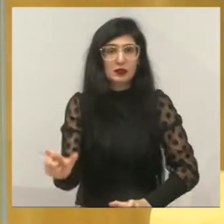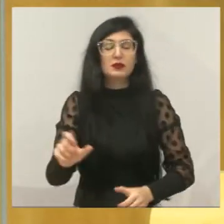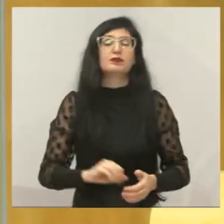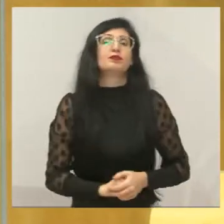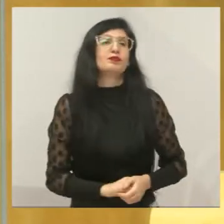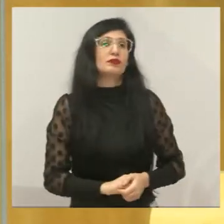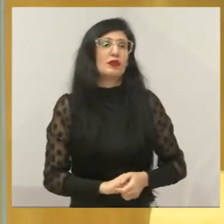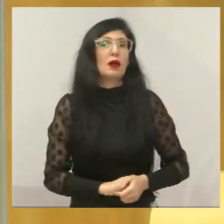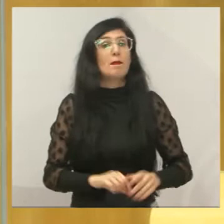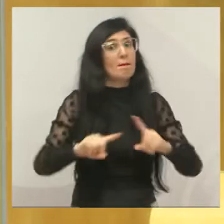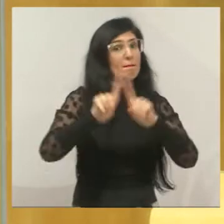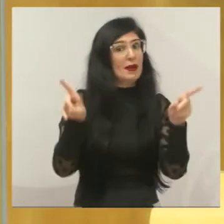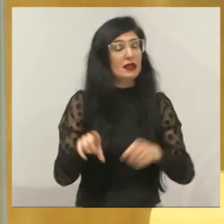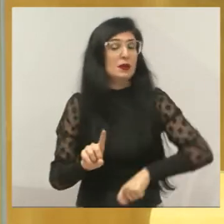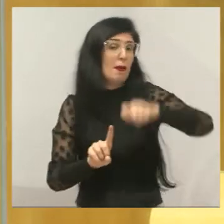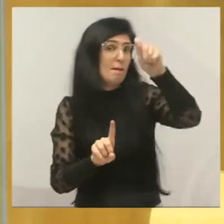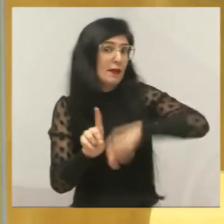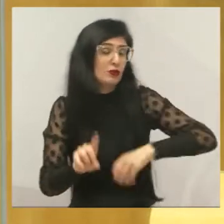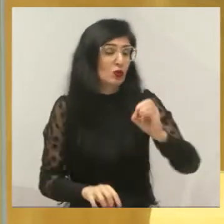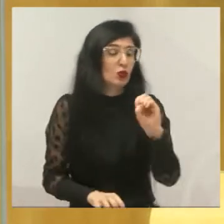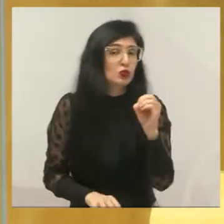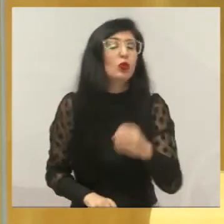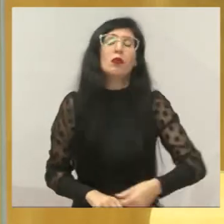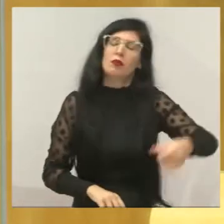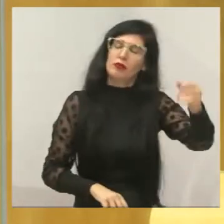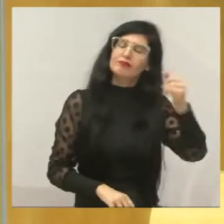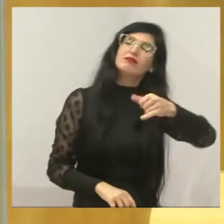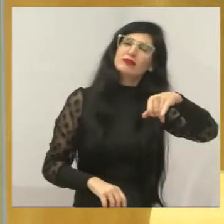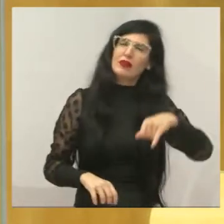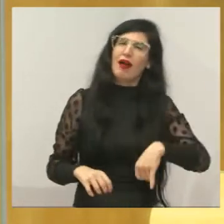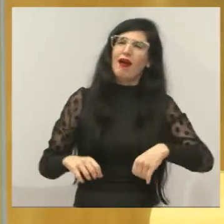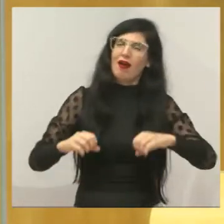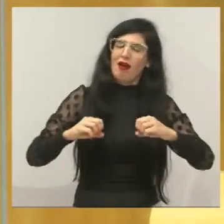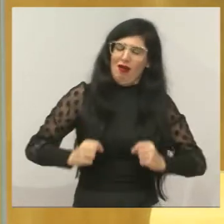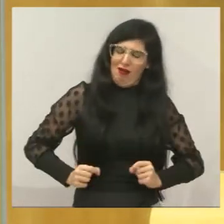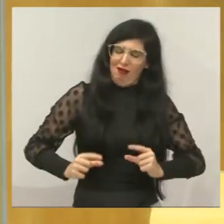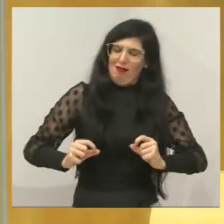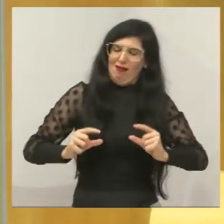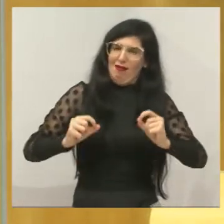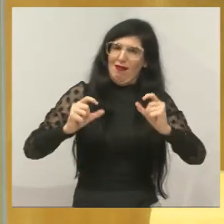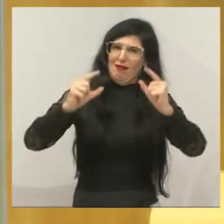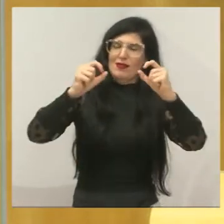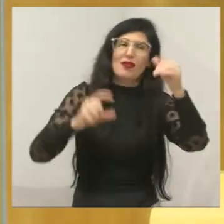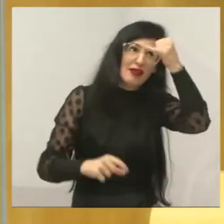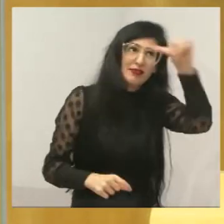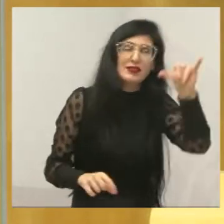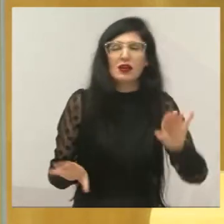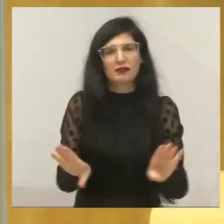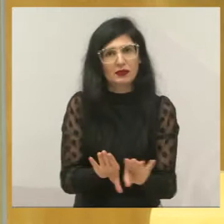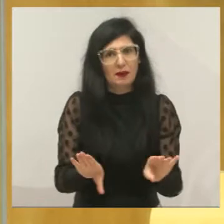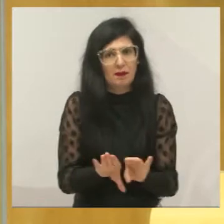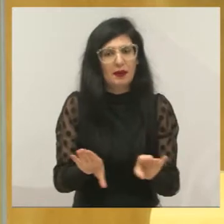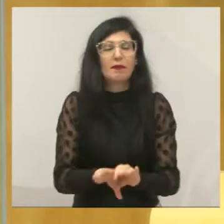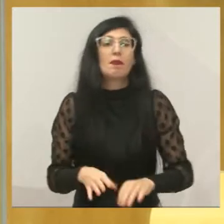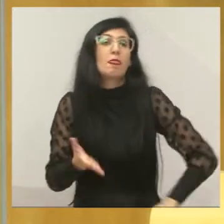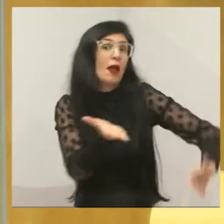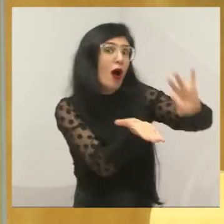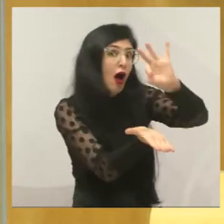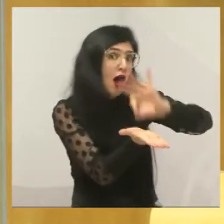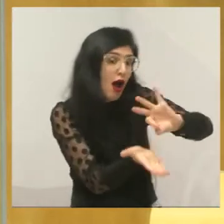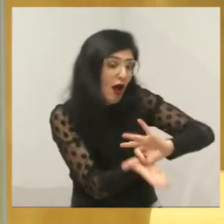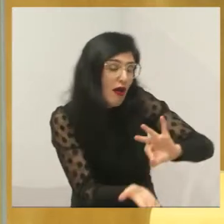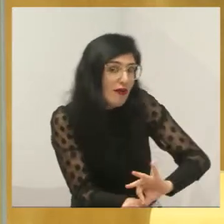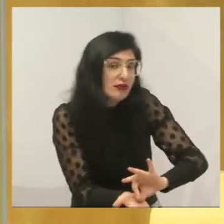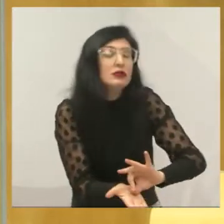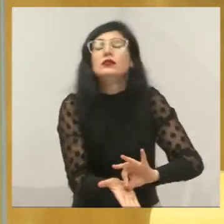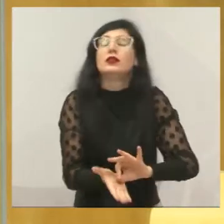quero salientar que, mesmo semanalmente sendo agendado o seu preventivo e a sua